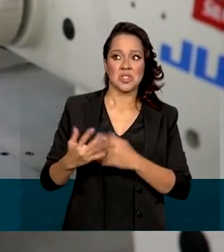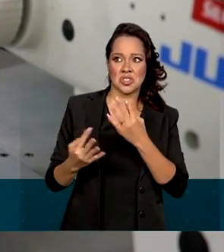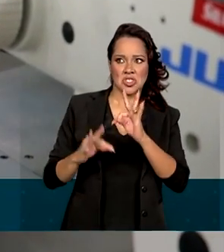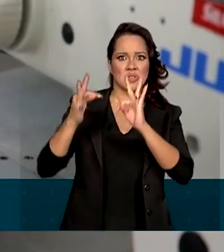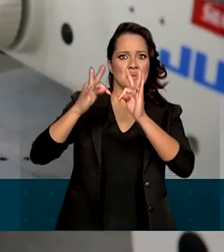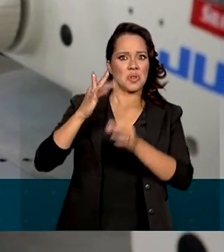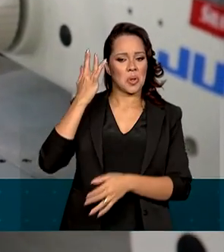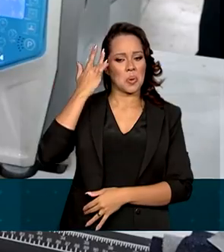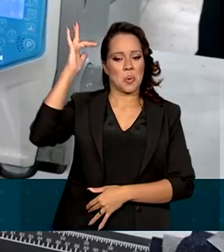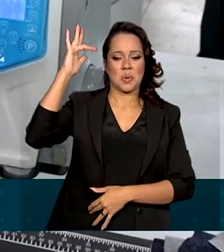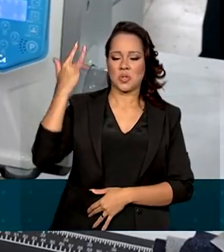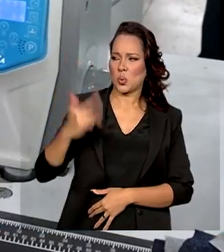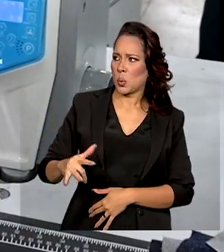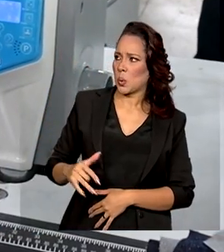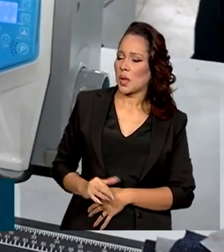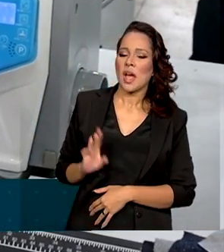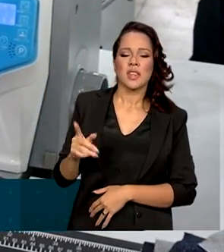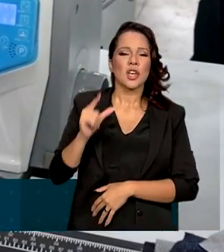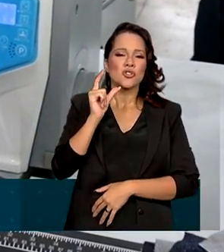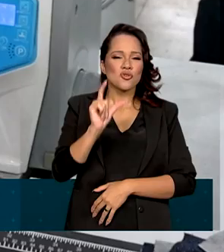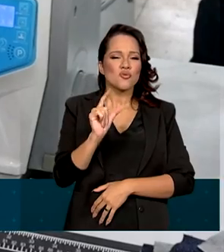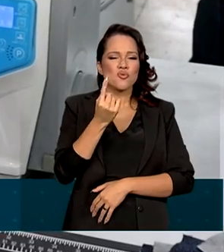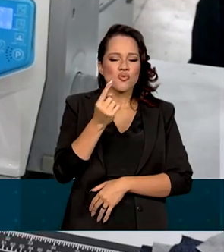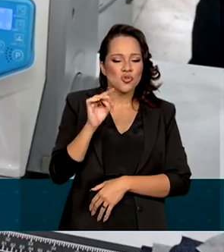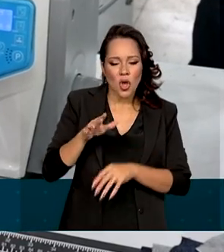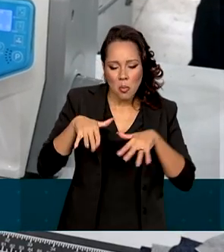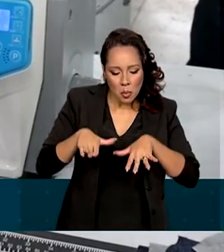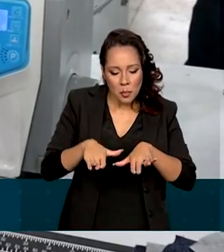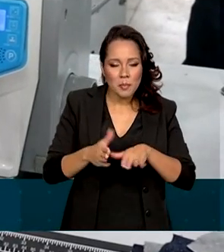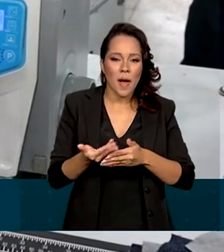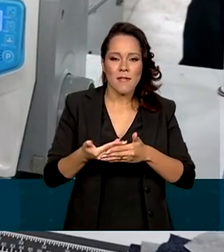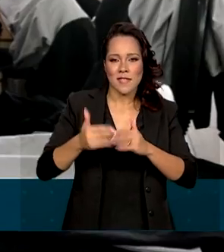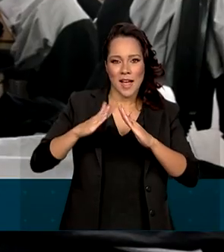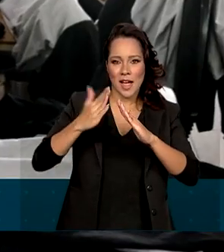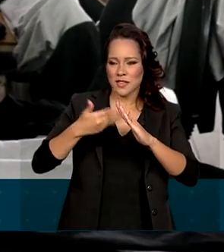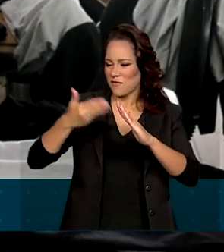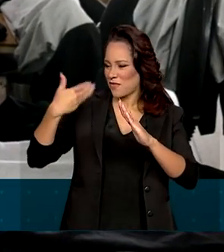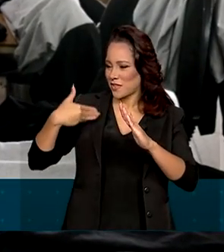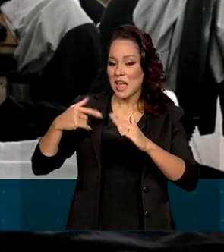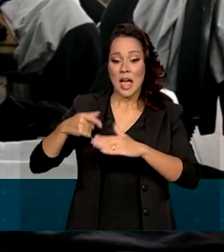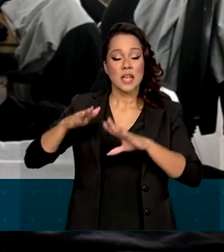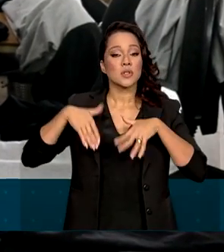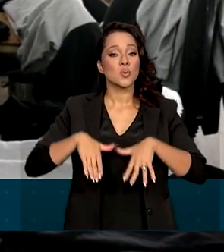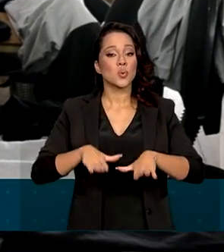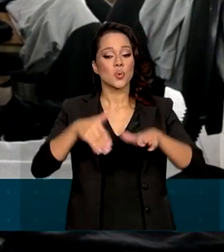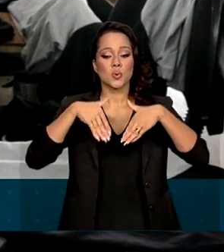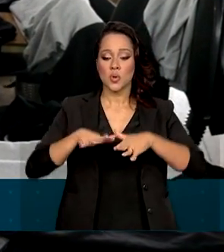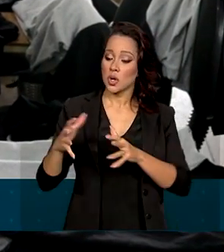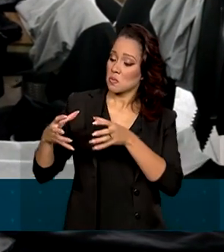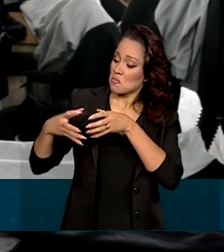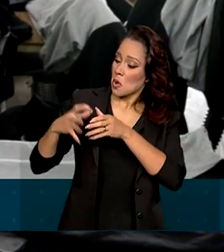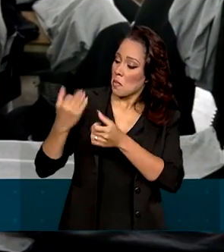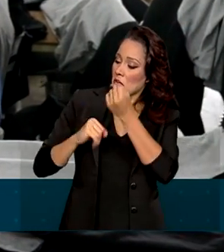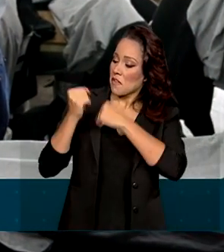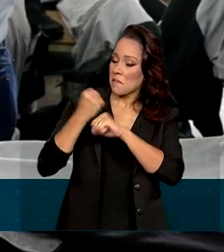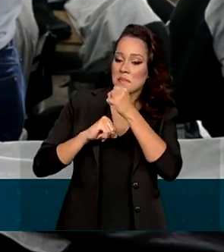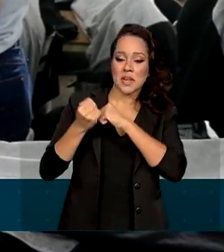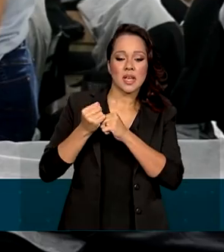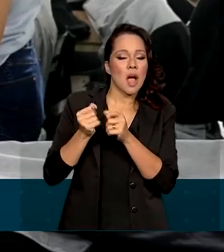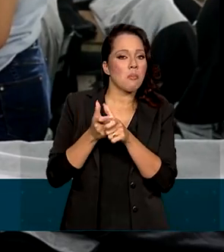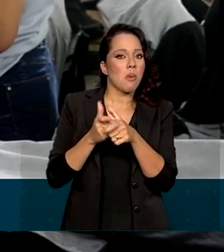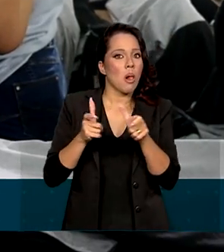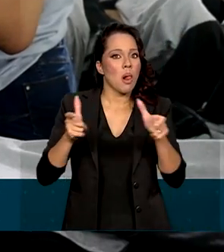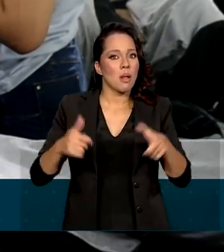alto desempenho. Em vez da pequena produção no fundo do quintal, essas costureiras se uniram na fabricação em